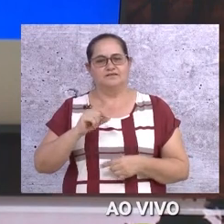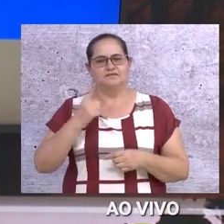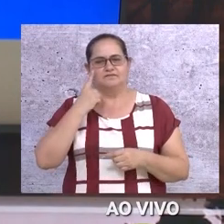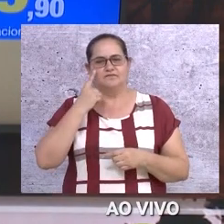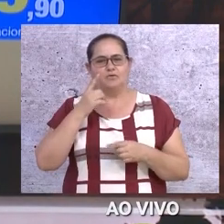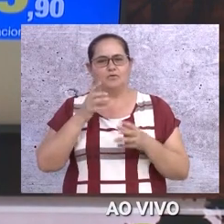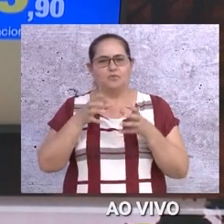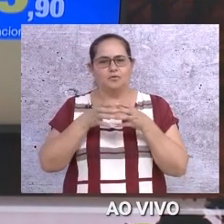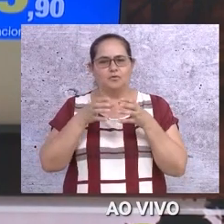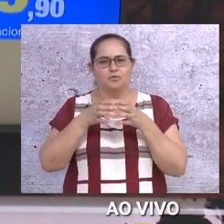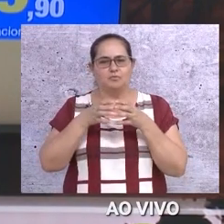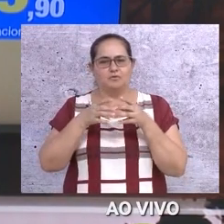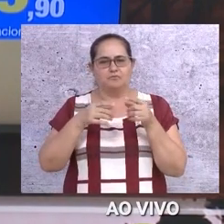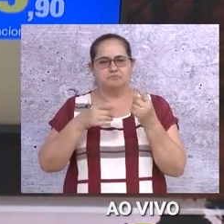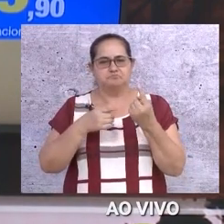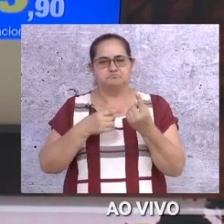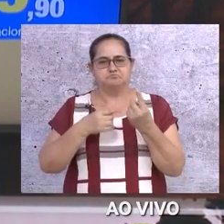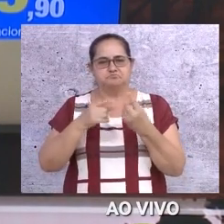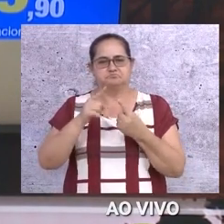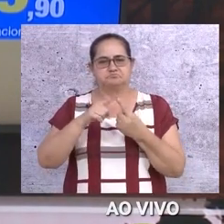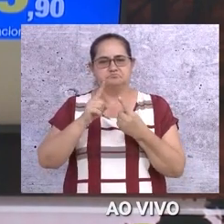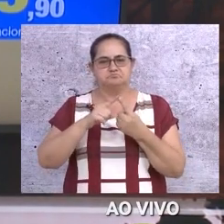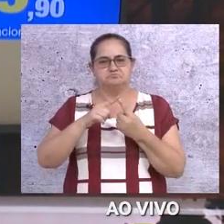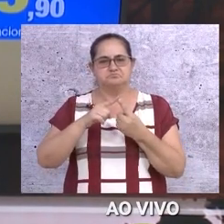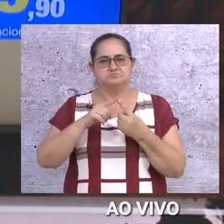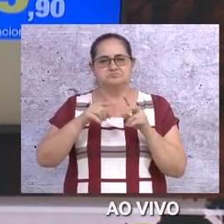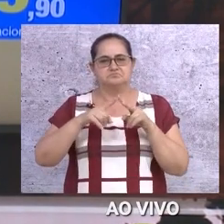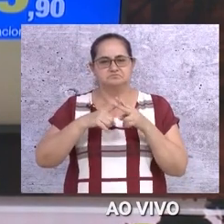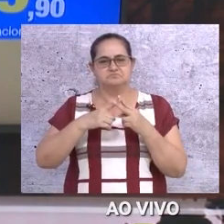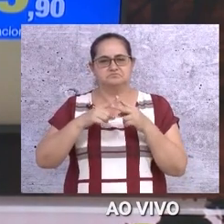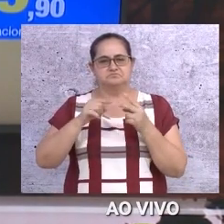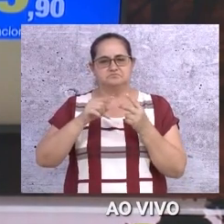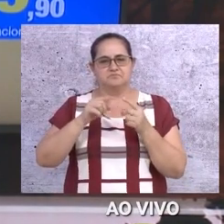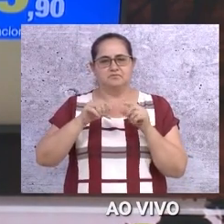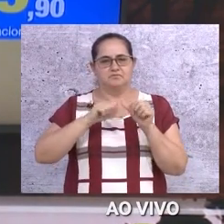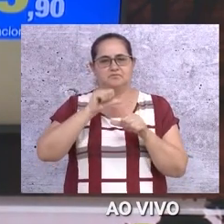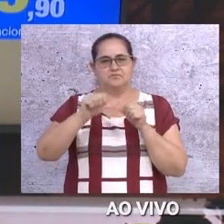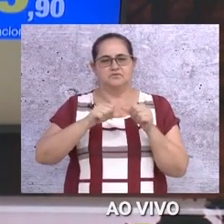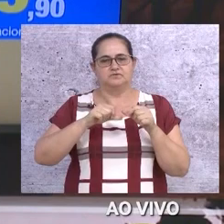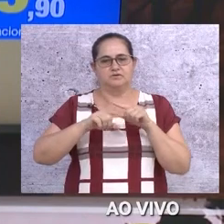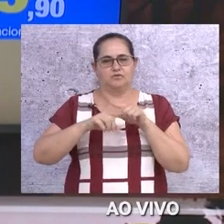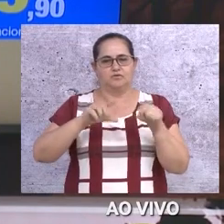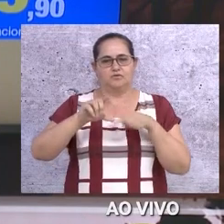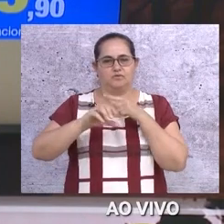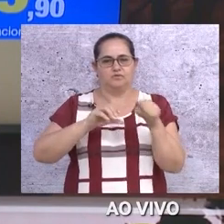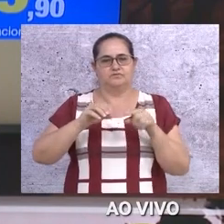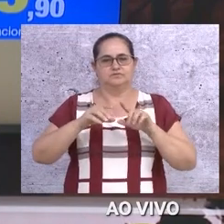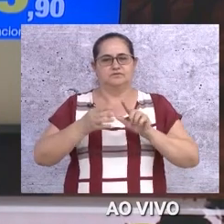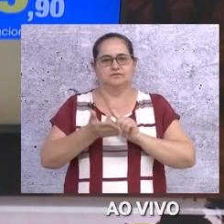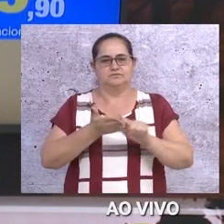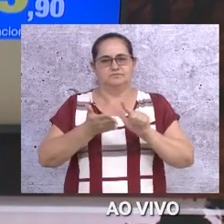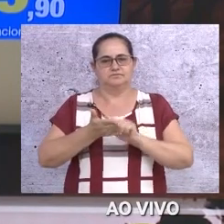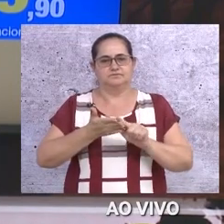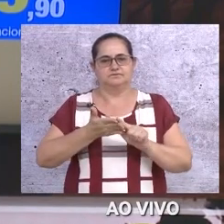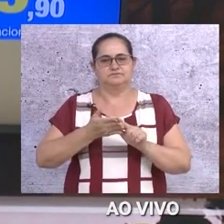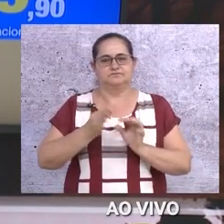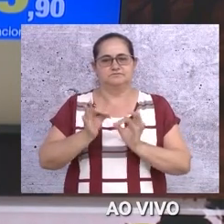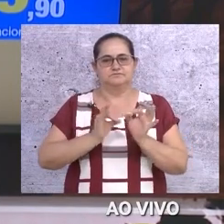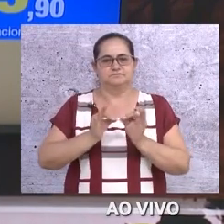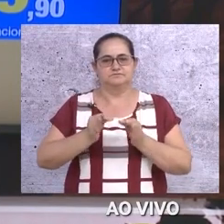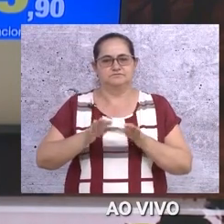gente, olha o tanto de coisa que inclui. Kit revisão com troca de correia dentada, limpeza de bico, alinhamento,